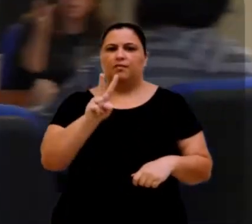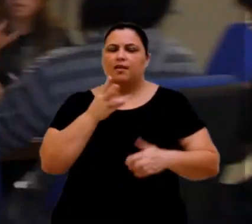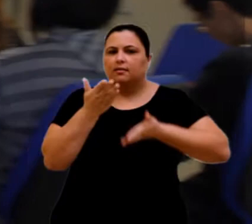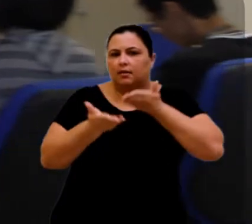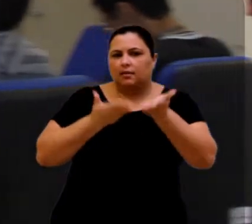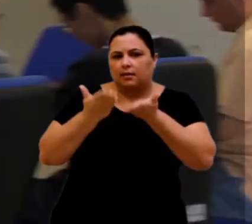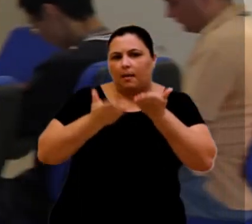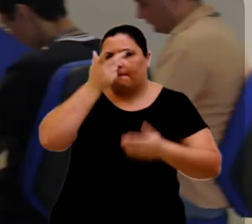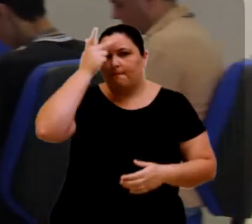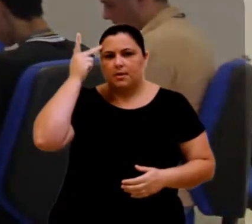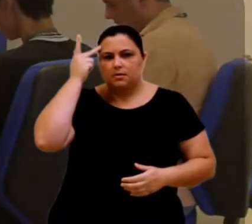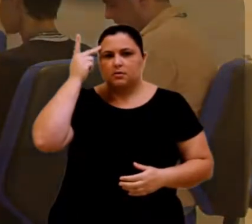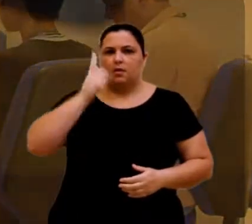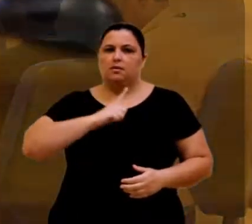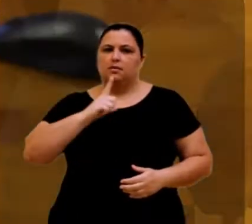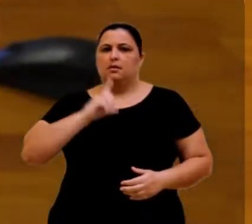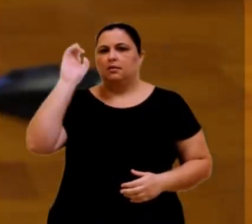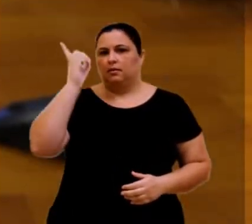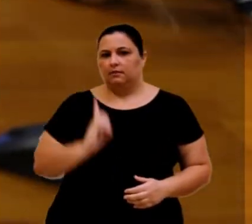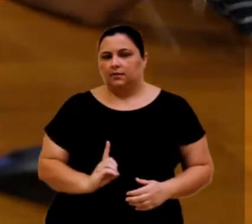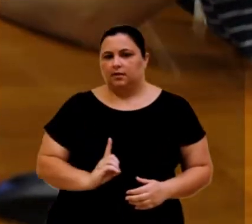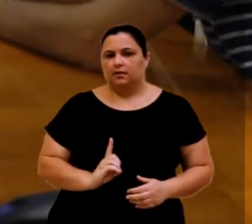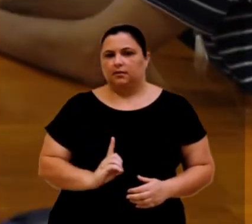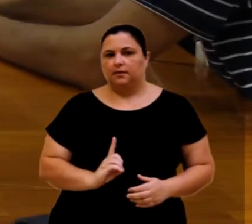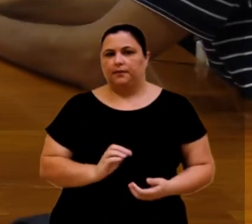vistas e tratadas as pessoas com deficiência.